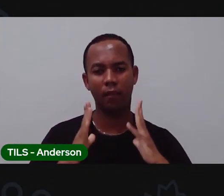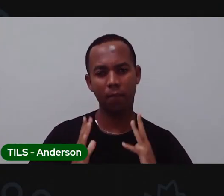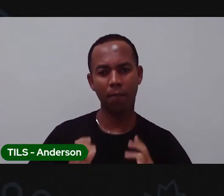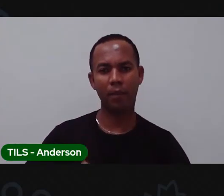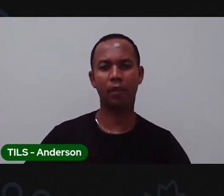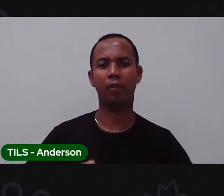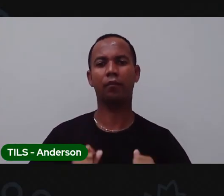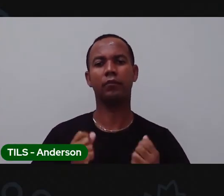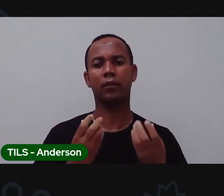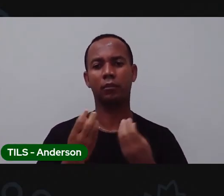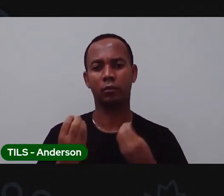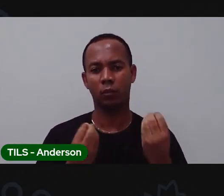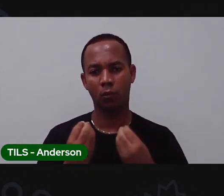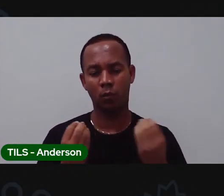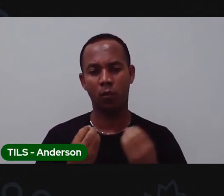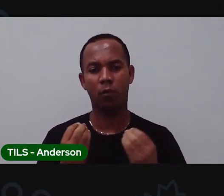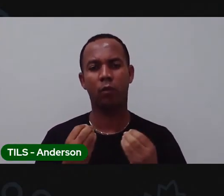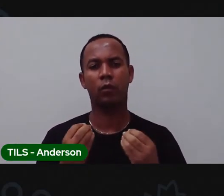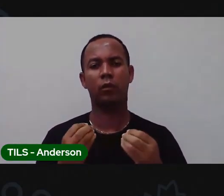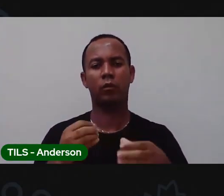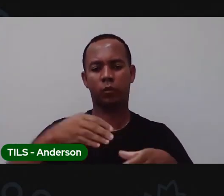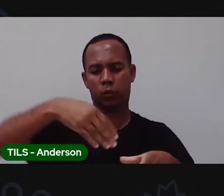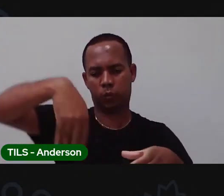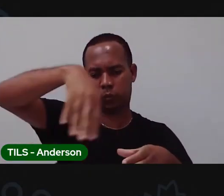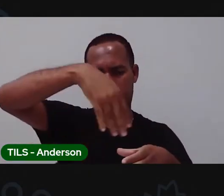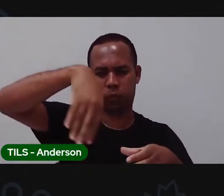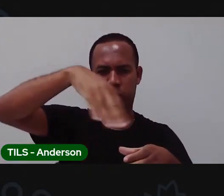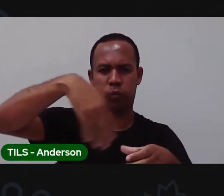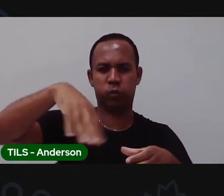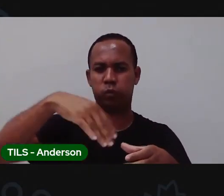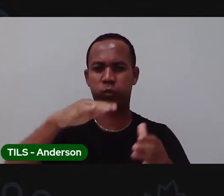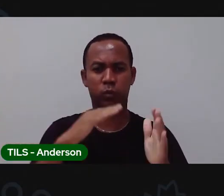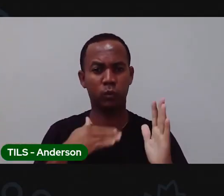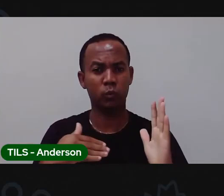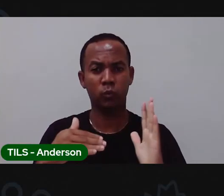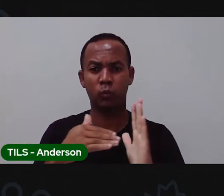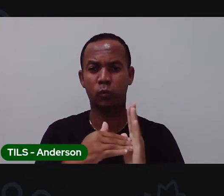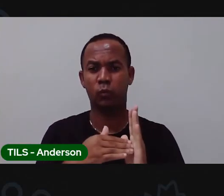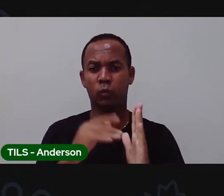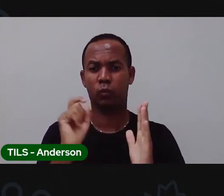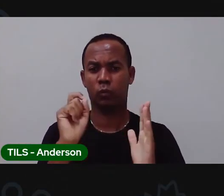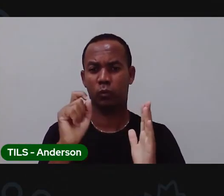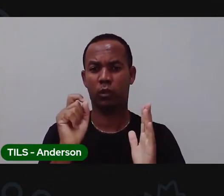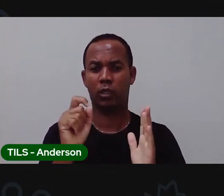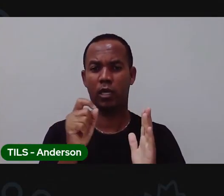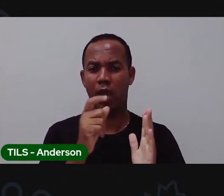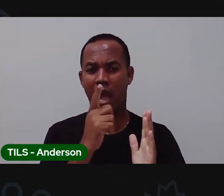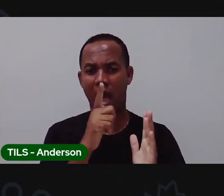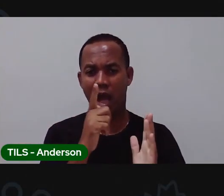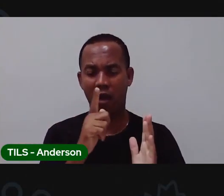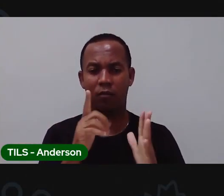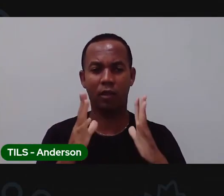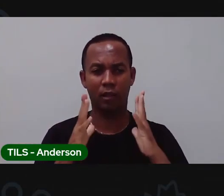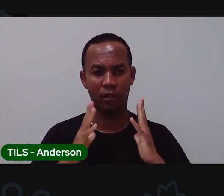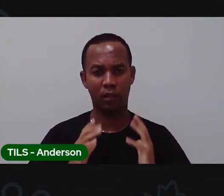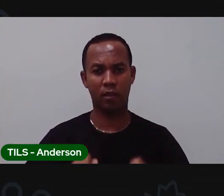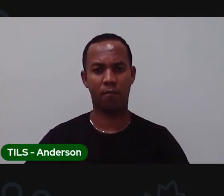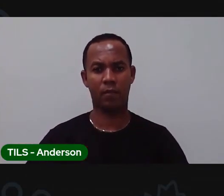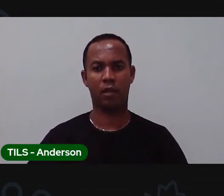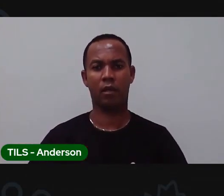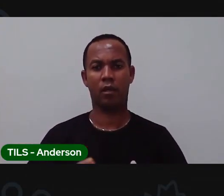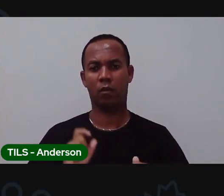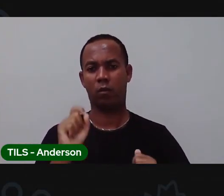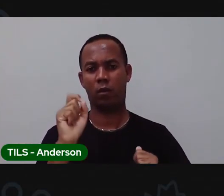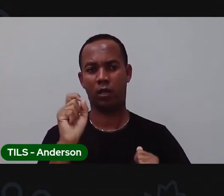por adição de produtos químicos tudo isso para garantir que a água que chegue na sua casa ela seja